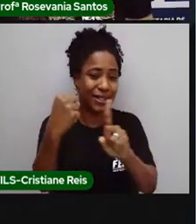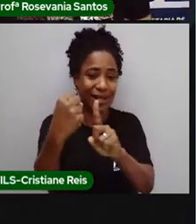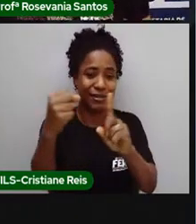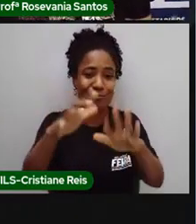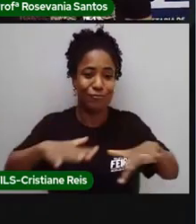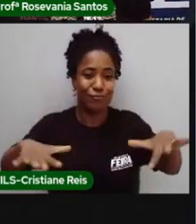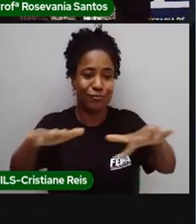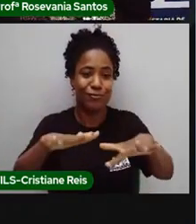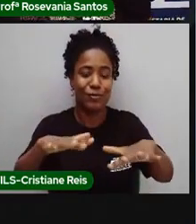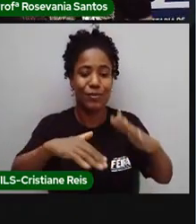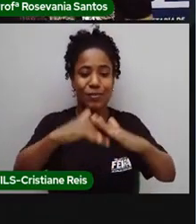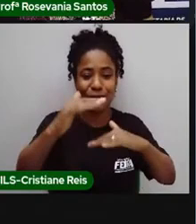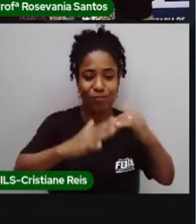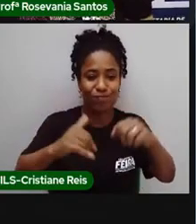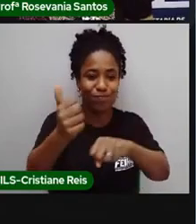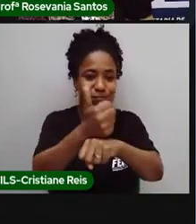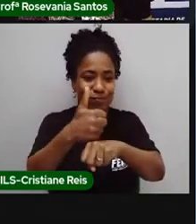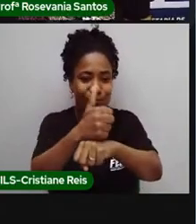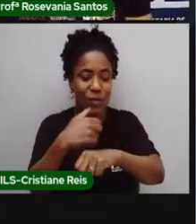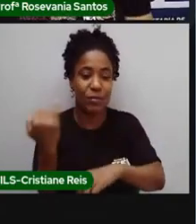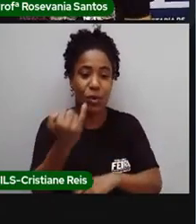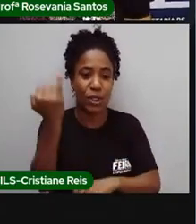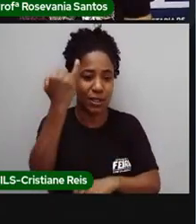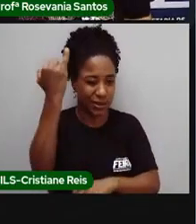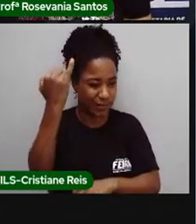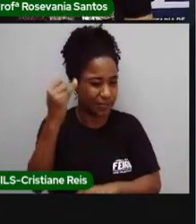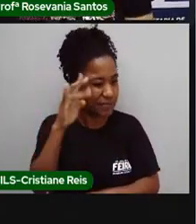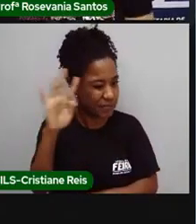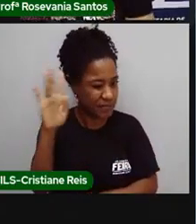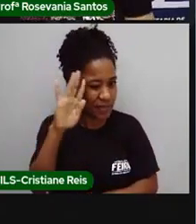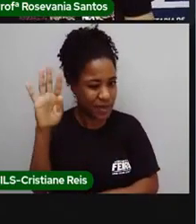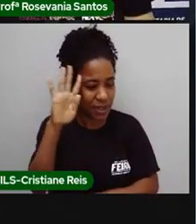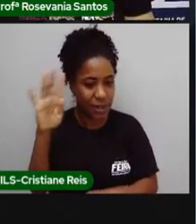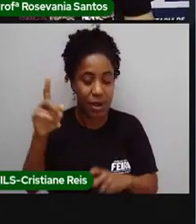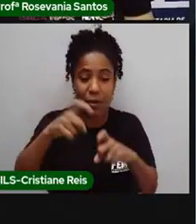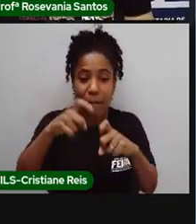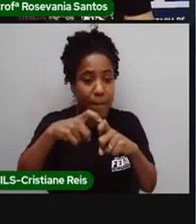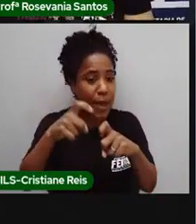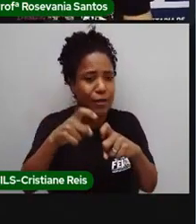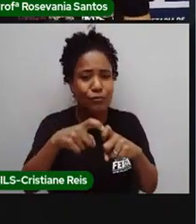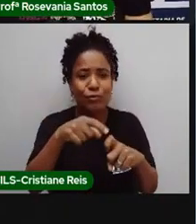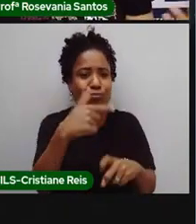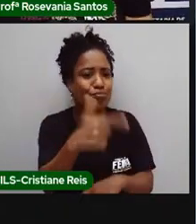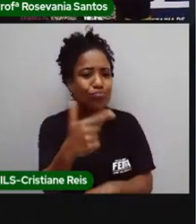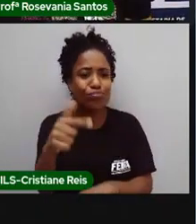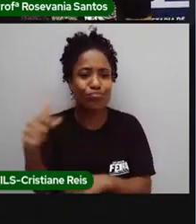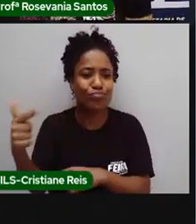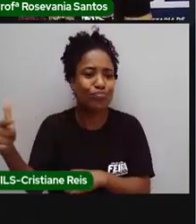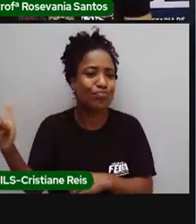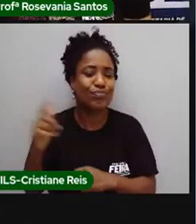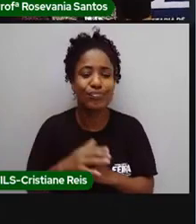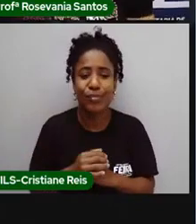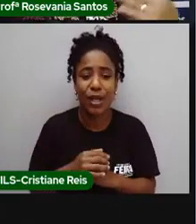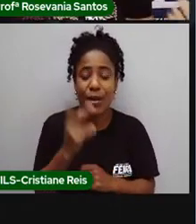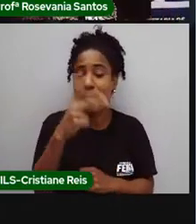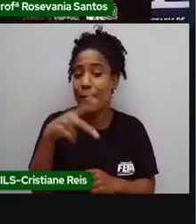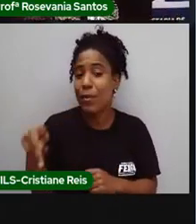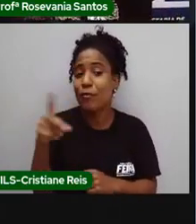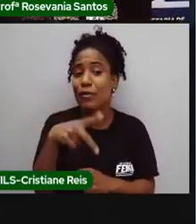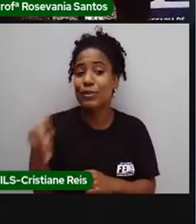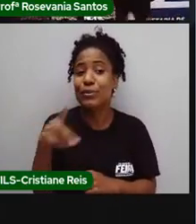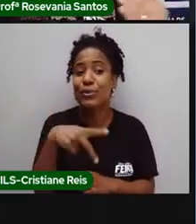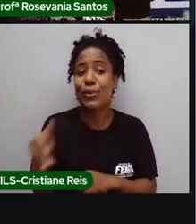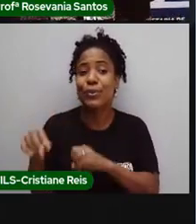se não tivesse, por exemplo, os médicos, como é que ficariam as pessoas, né, doentes? Se não tivesse os professores, como é que